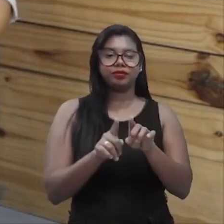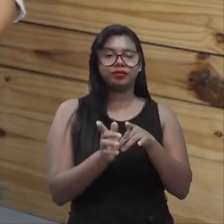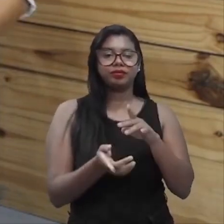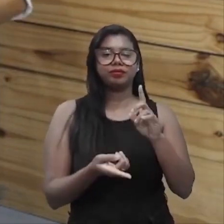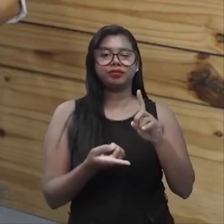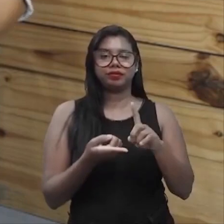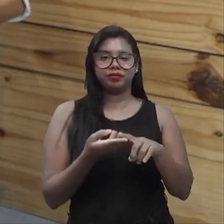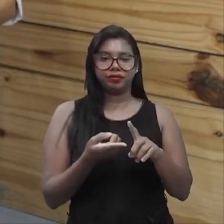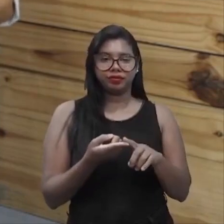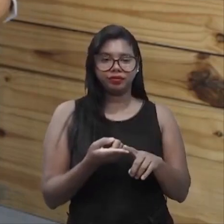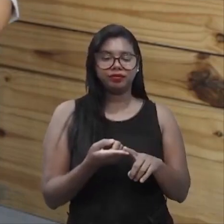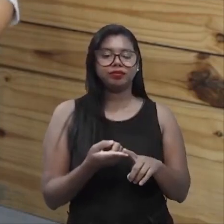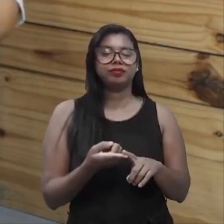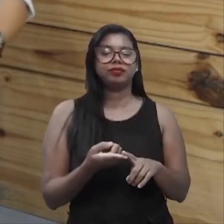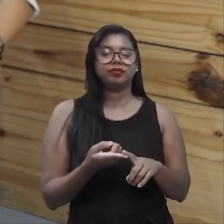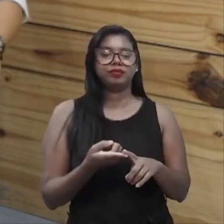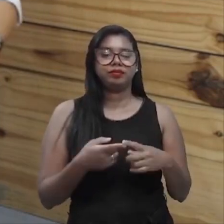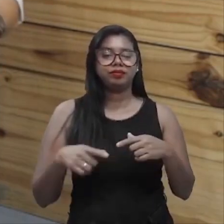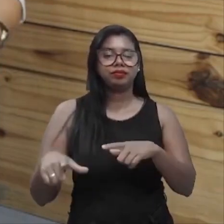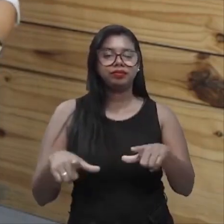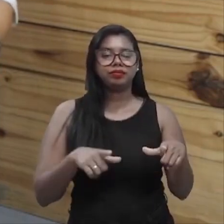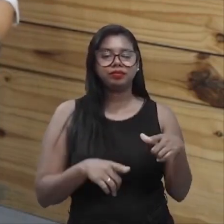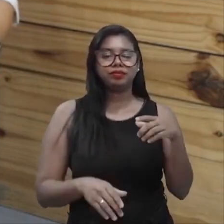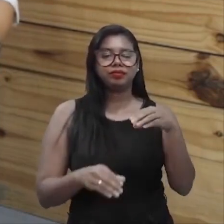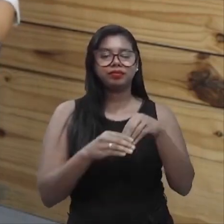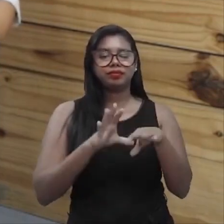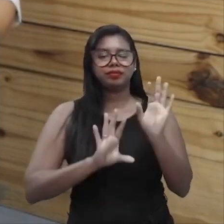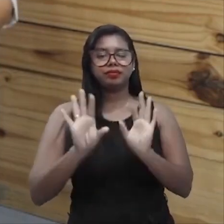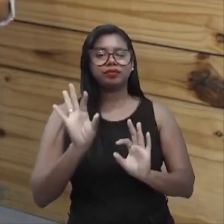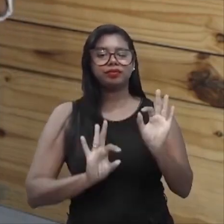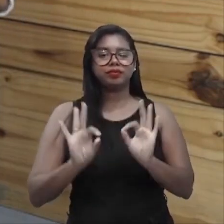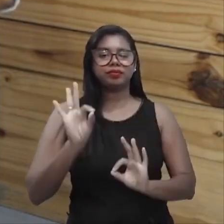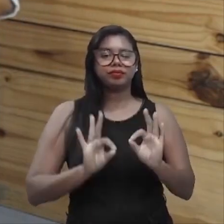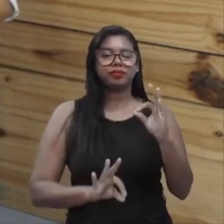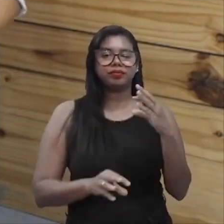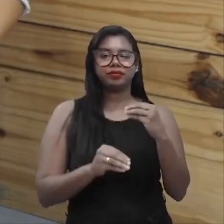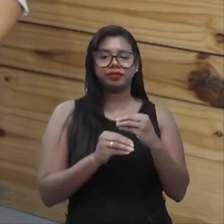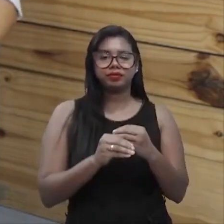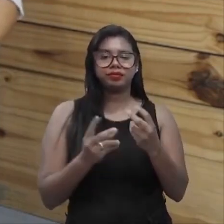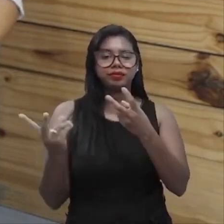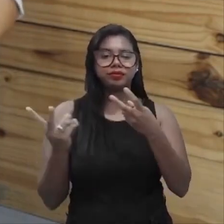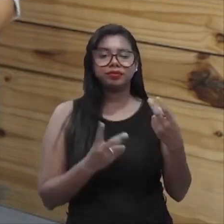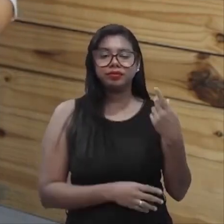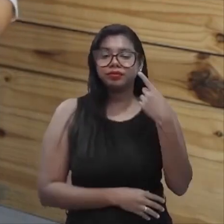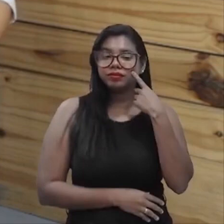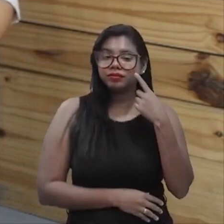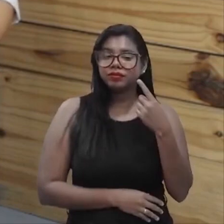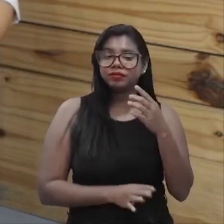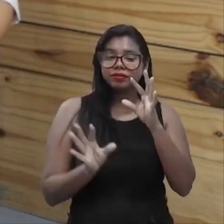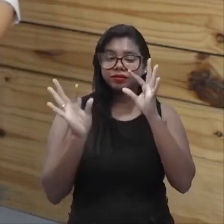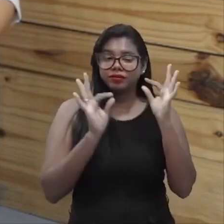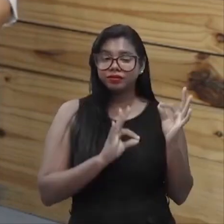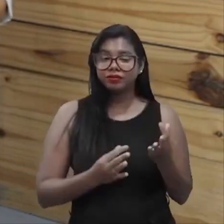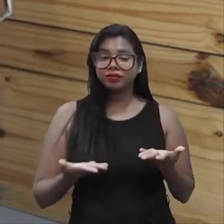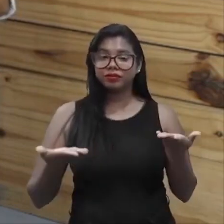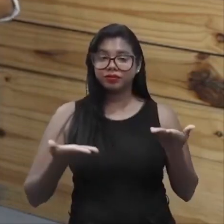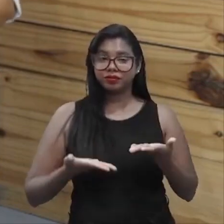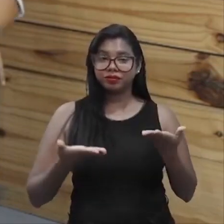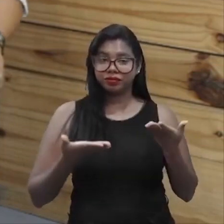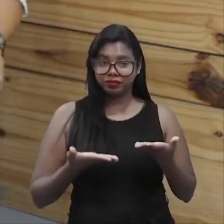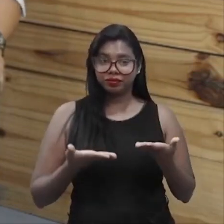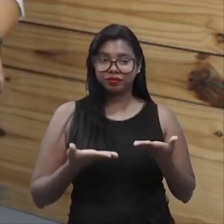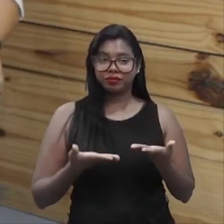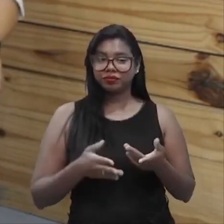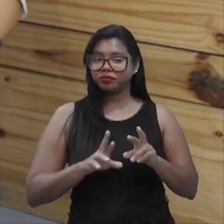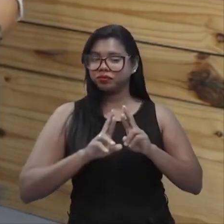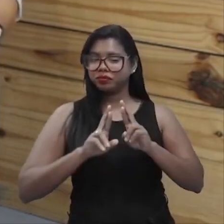envolve também a qualidade do ambiente interno, organização. Tendo em vista que qualidade hoje não é mais